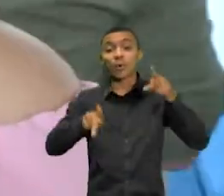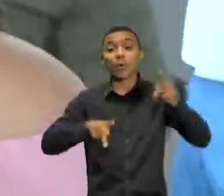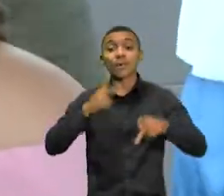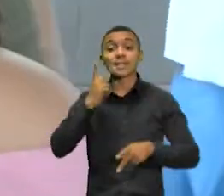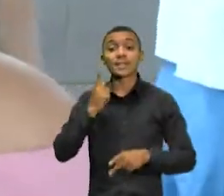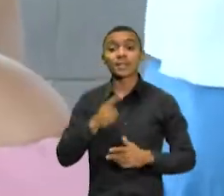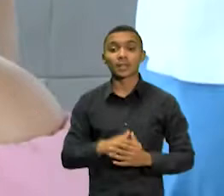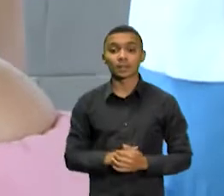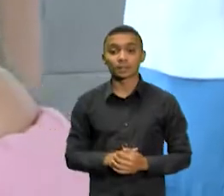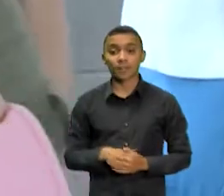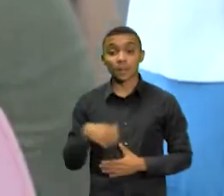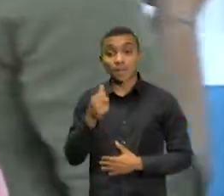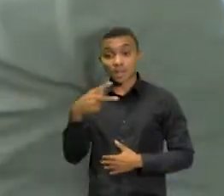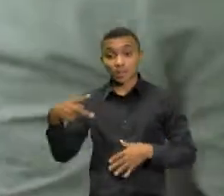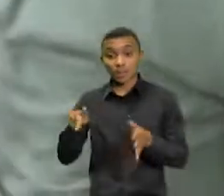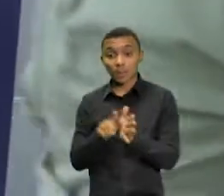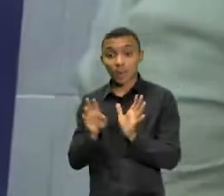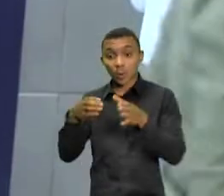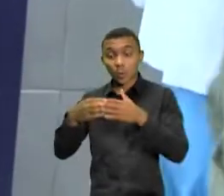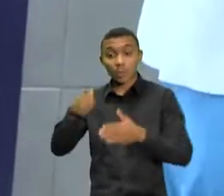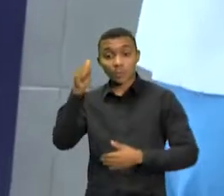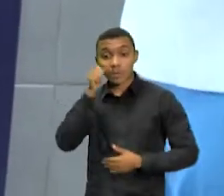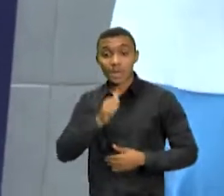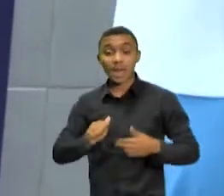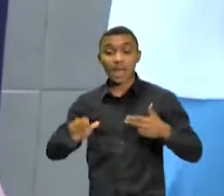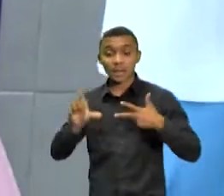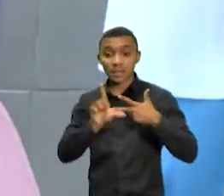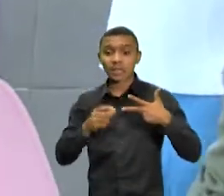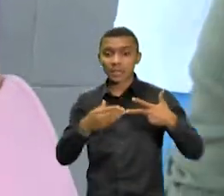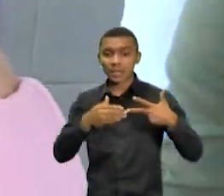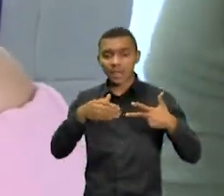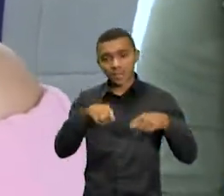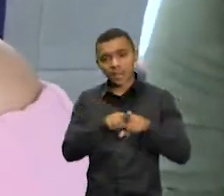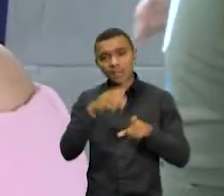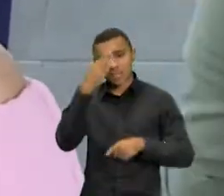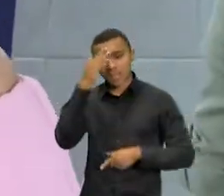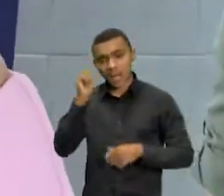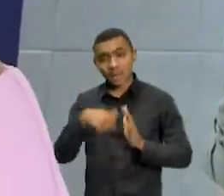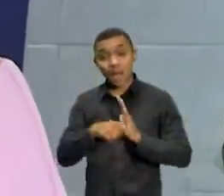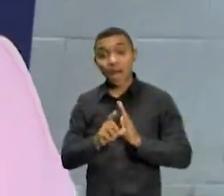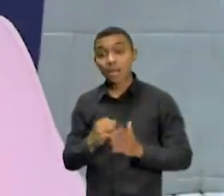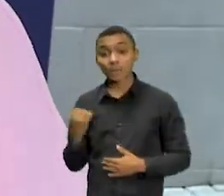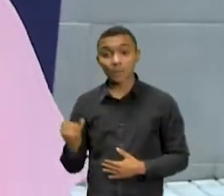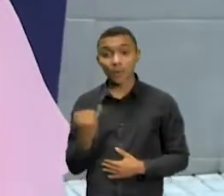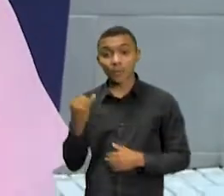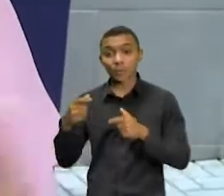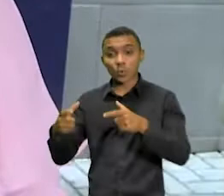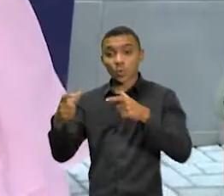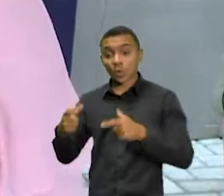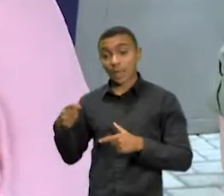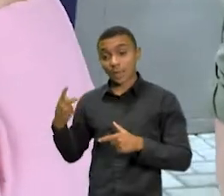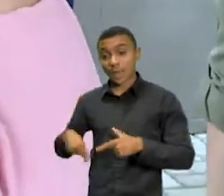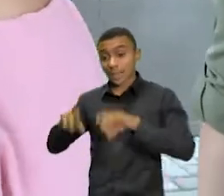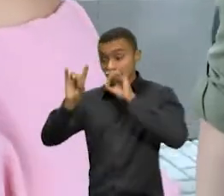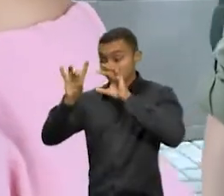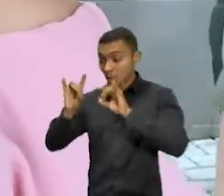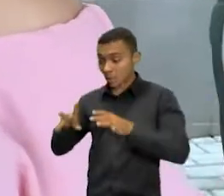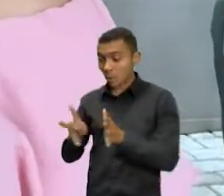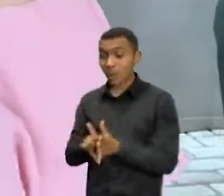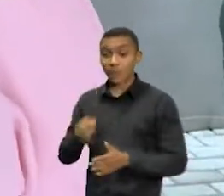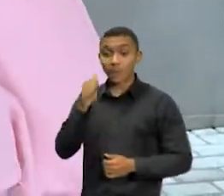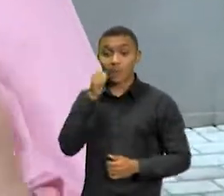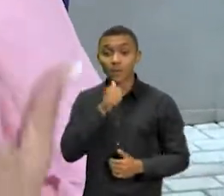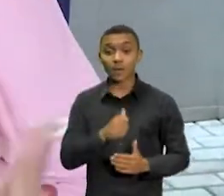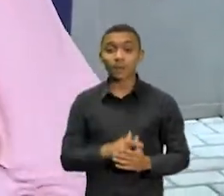Movimento das Mulheres do Legislativo cearense também reconhece a importância da Procuradoria Especial da Mulher. Hoje, dia da